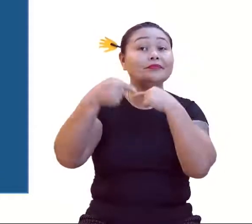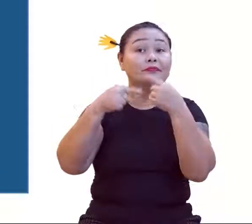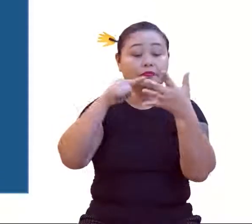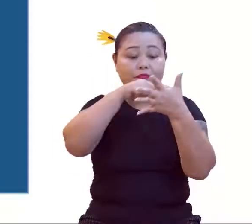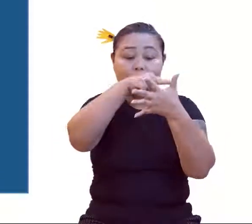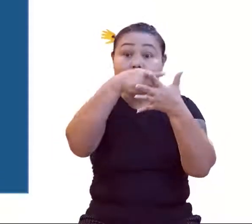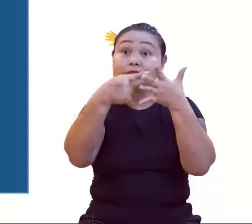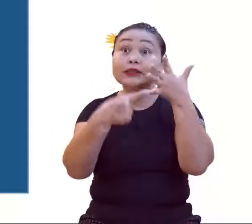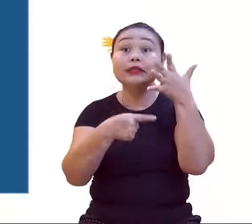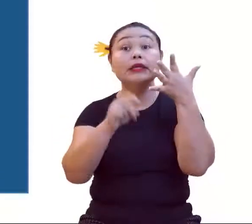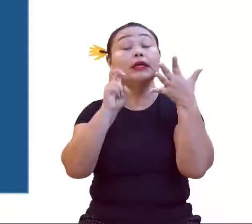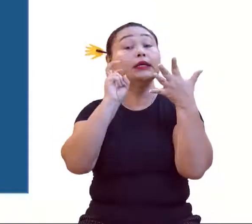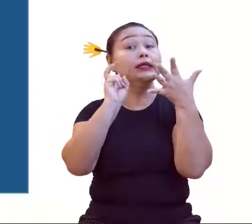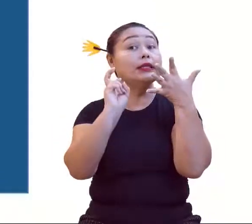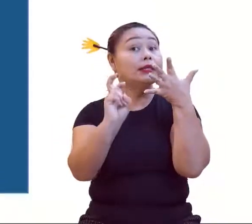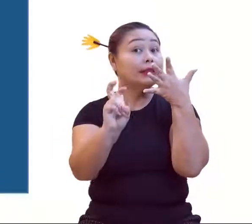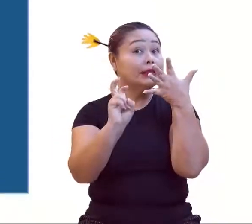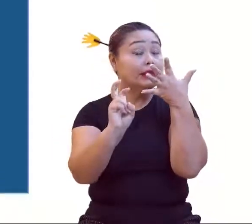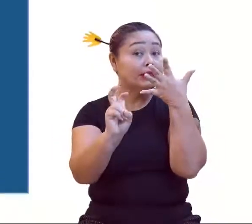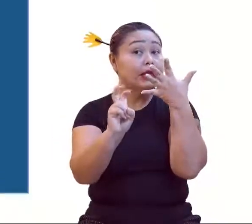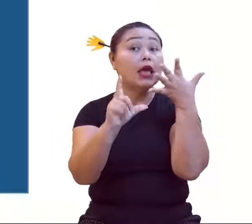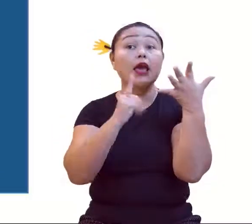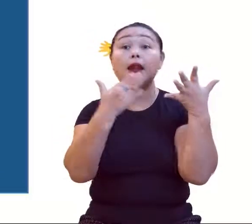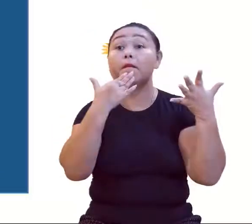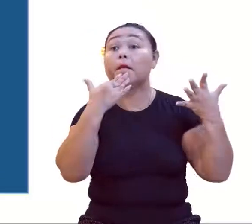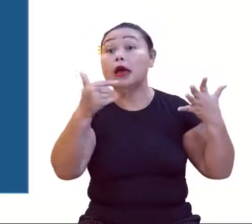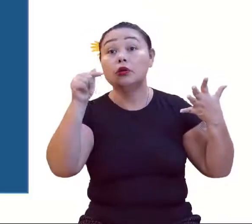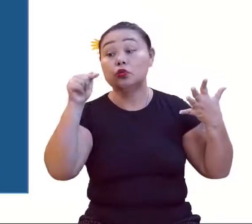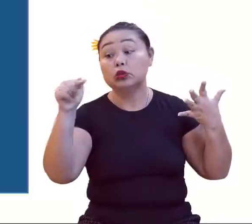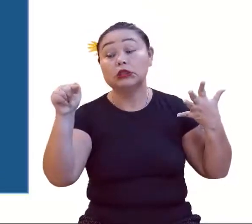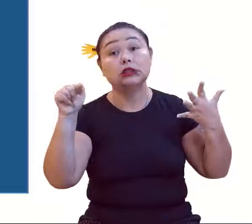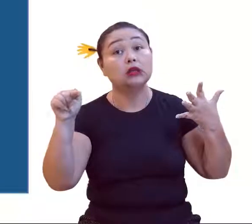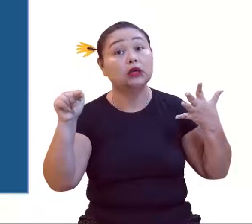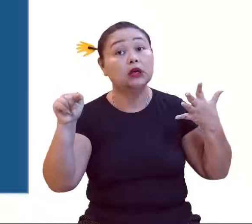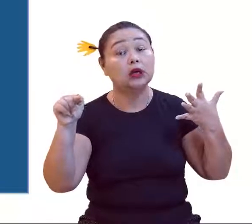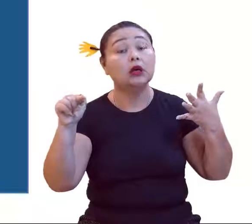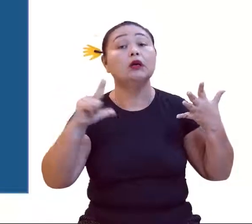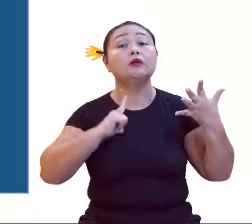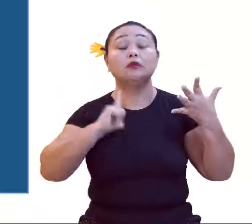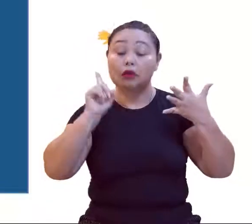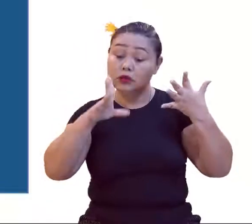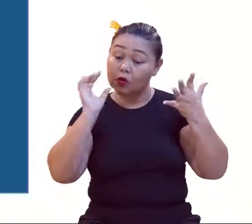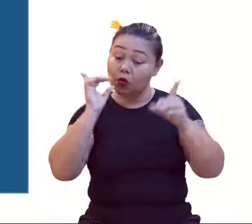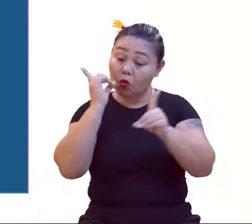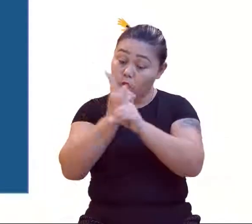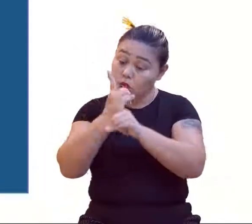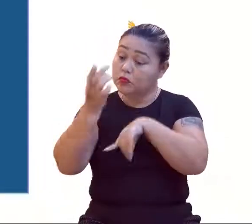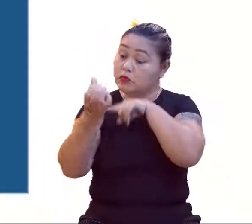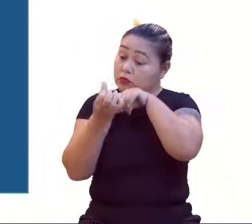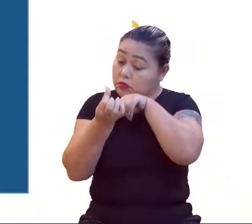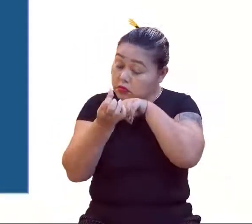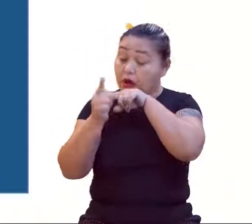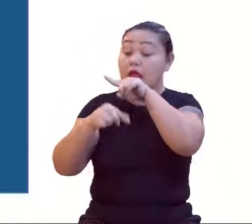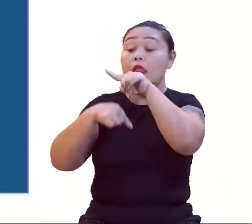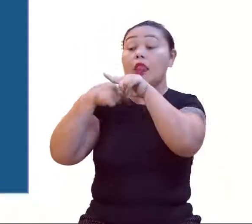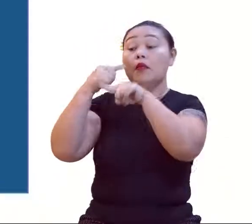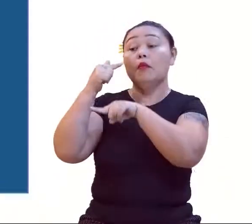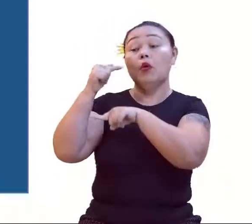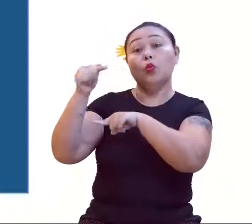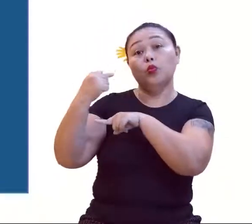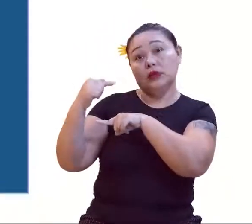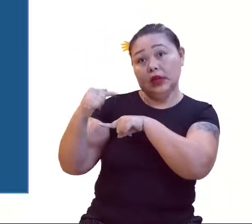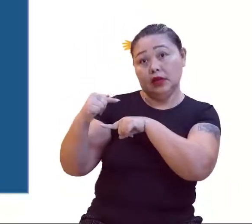termos e ele pede o sétimo. Eu teria que achar o sexto para depois encontrar o sétimo.